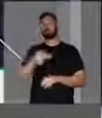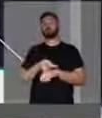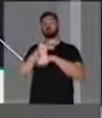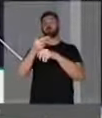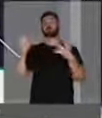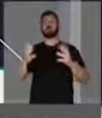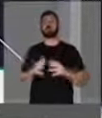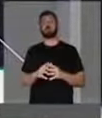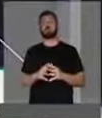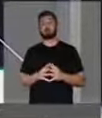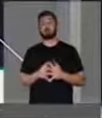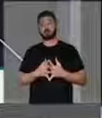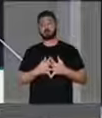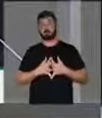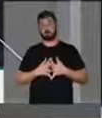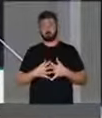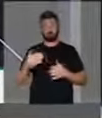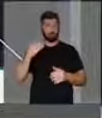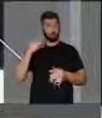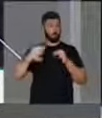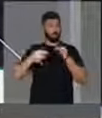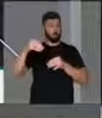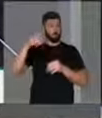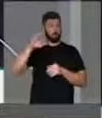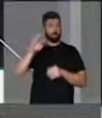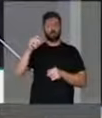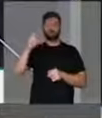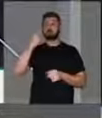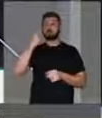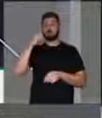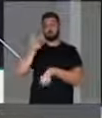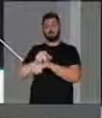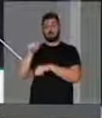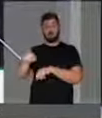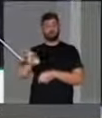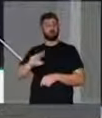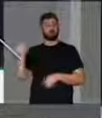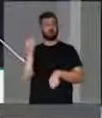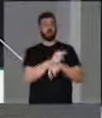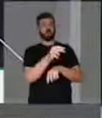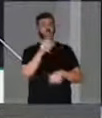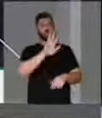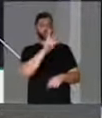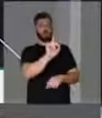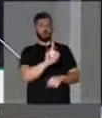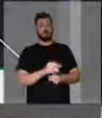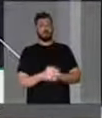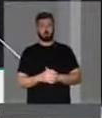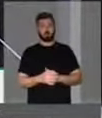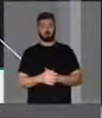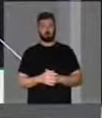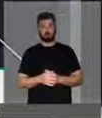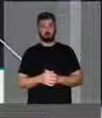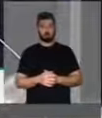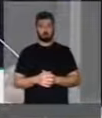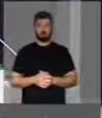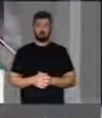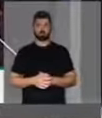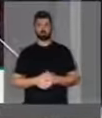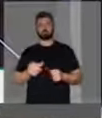premiadas. É disso que Moro tem que cuidar e não cuidar de Luiz Inácio Lula da Silva,